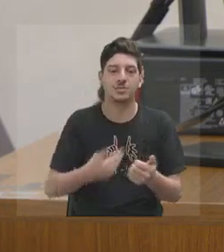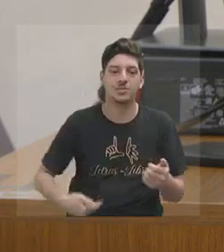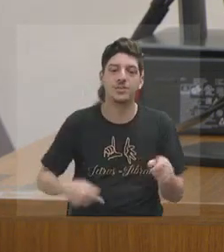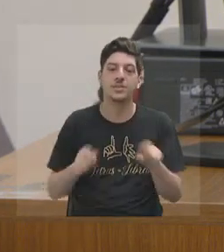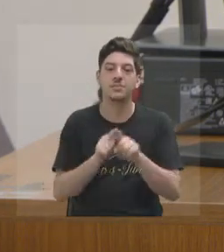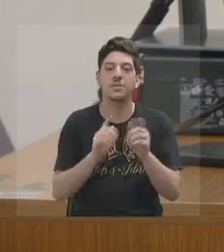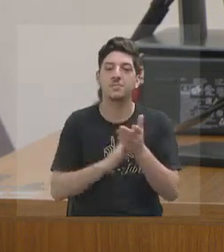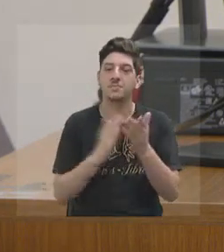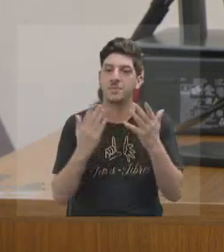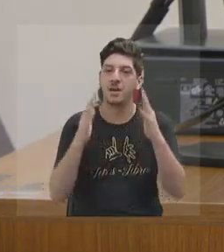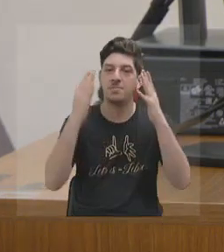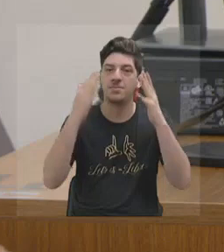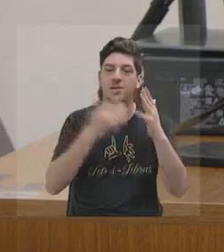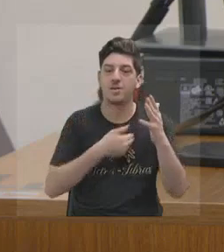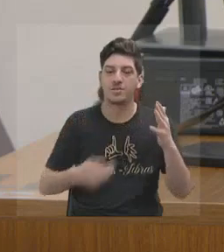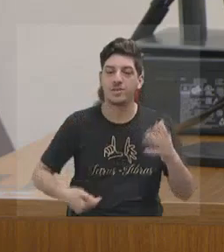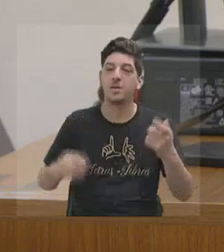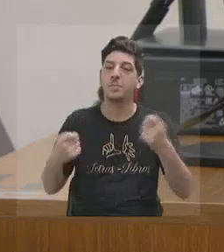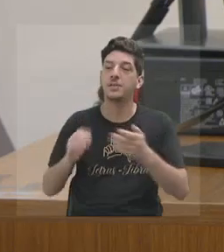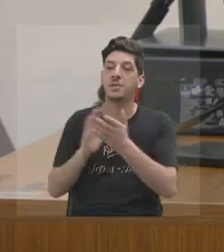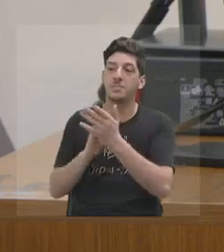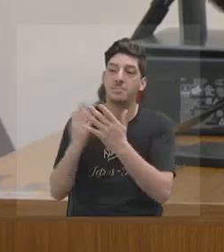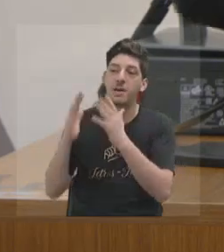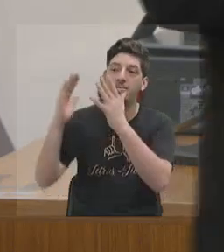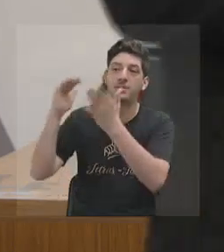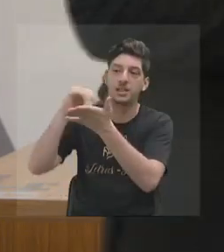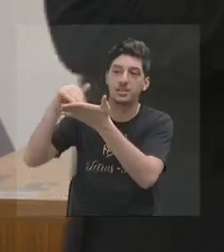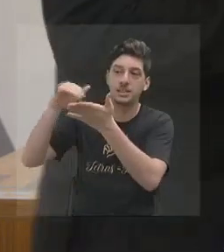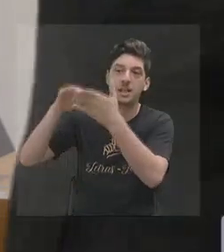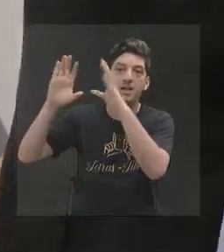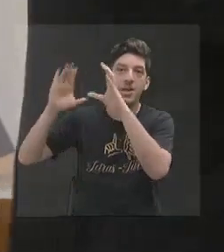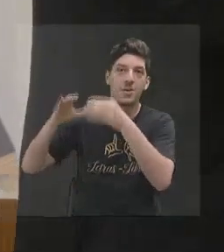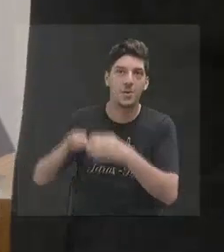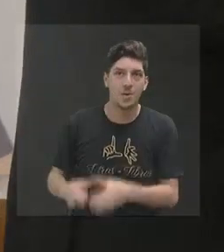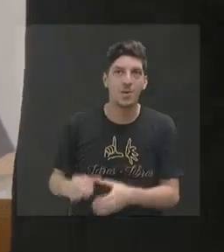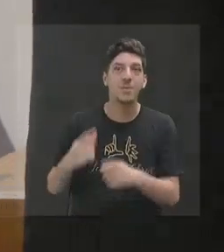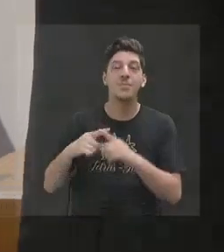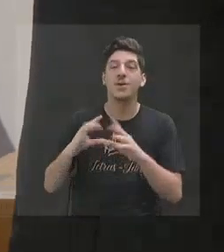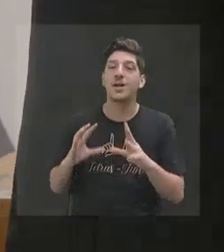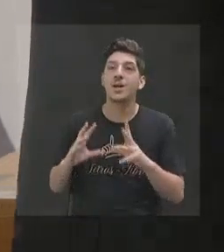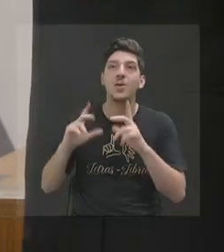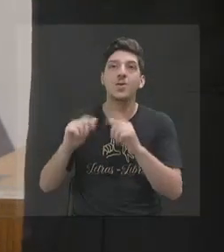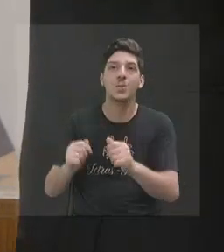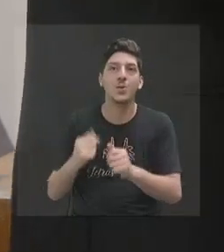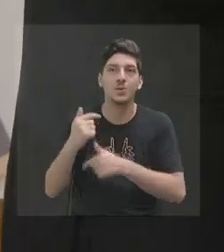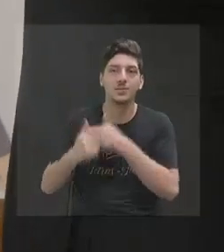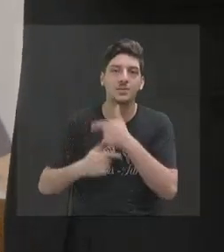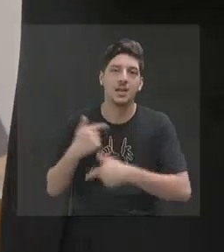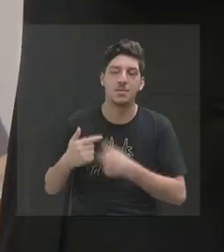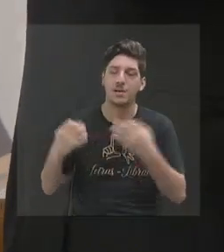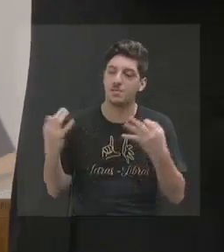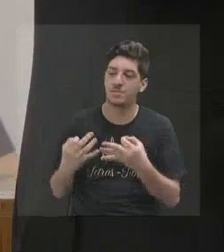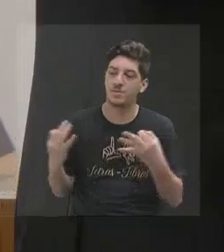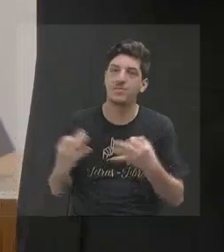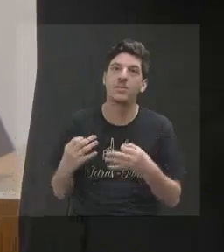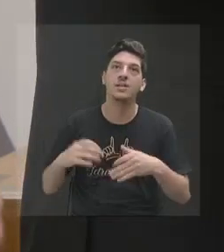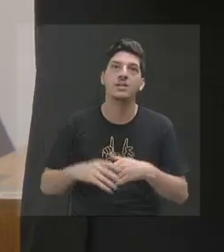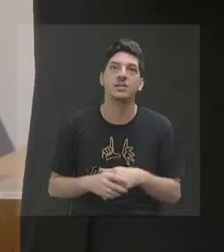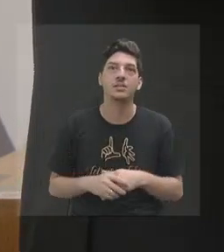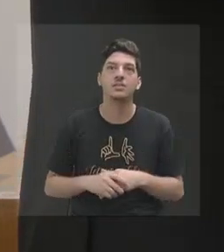governo a gente precisa parabenizar o secretariado que todos, sem exceção, vem fazendo um bom trabalho em questão